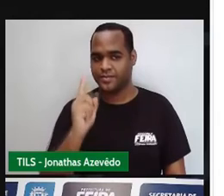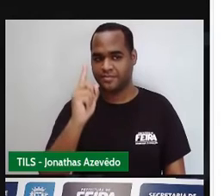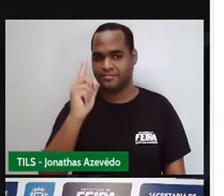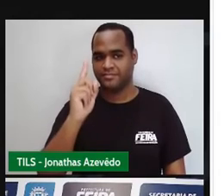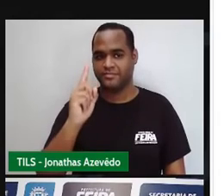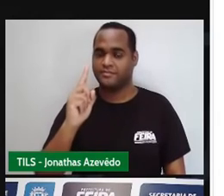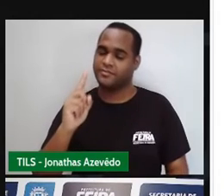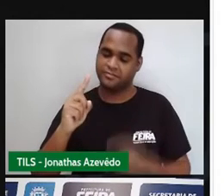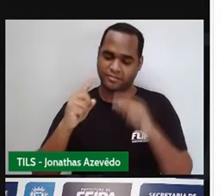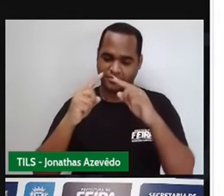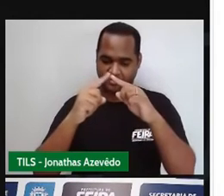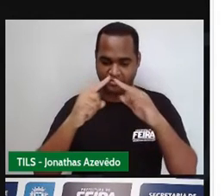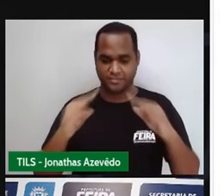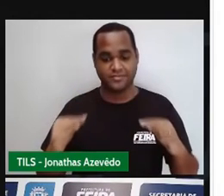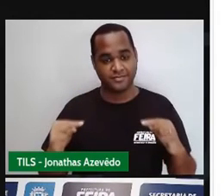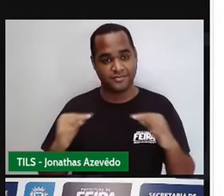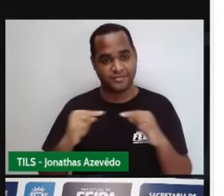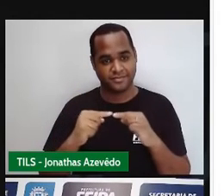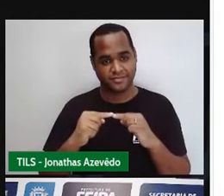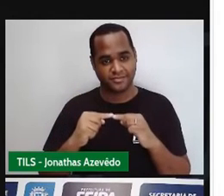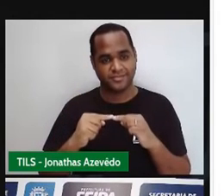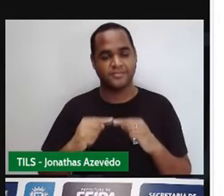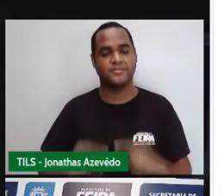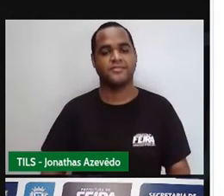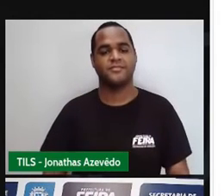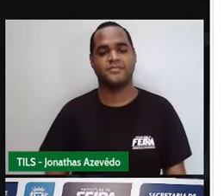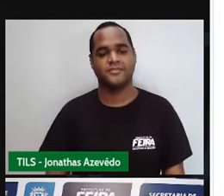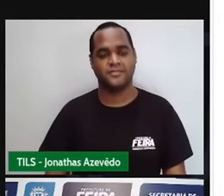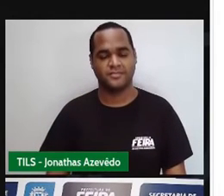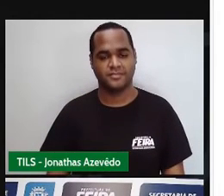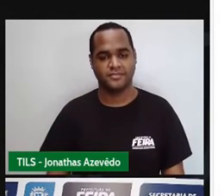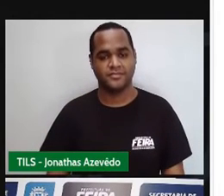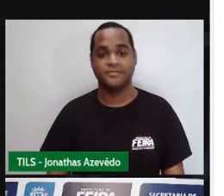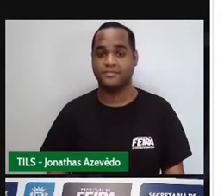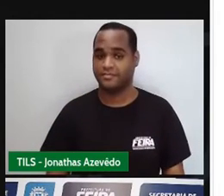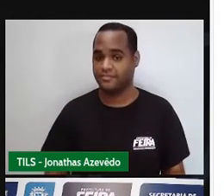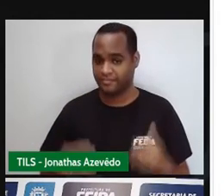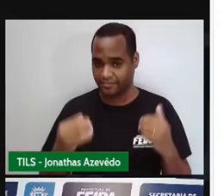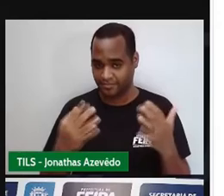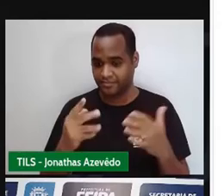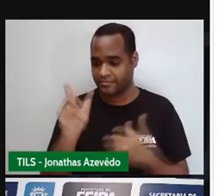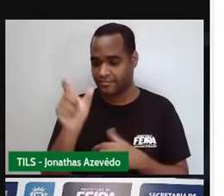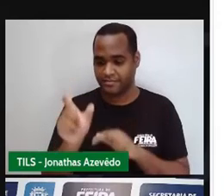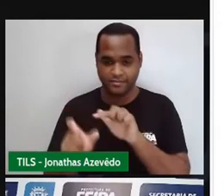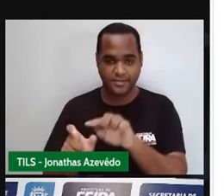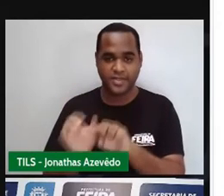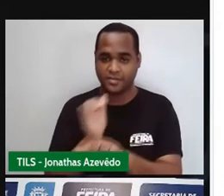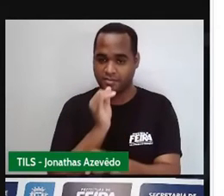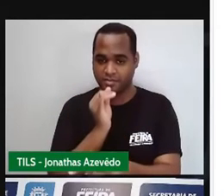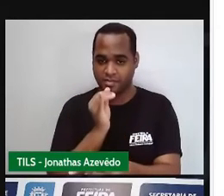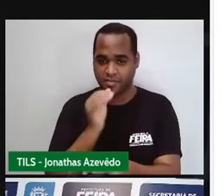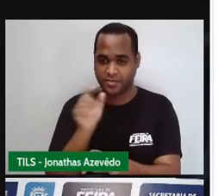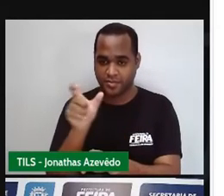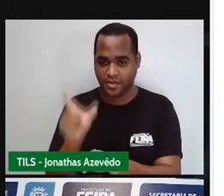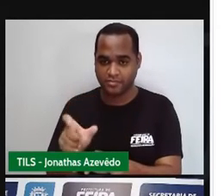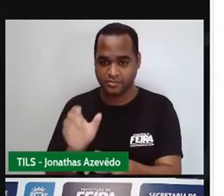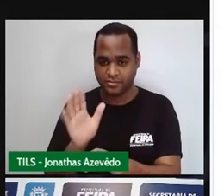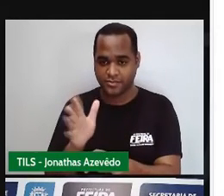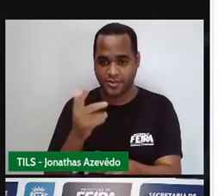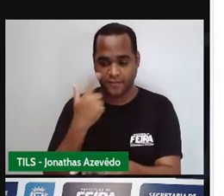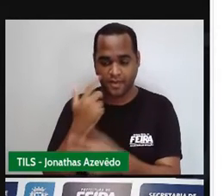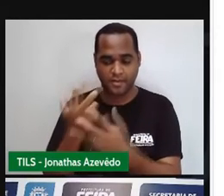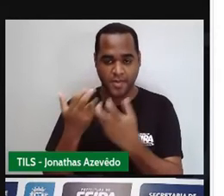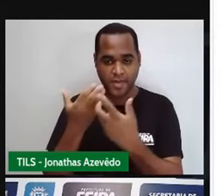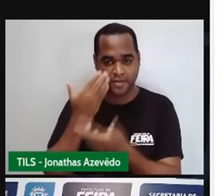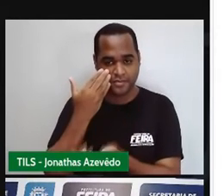altura ou da largura do triângulo. E lá do exemplo a gente viu que a gente faz o que entre